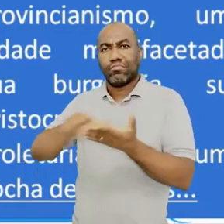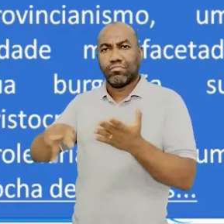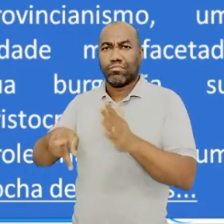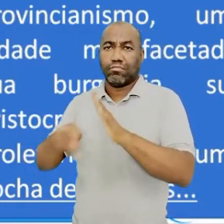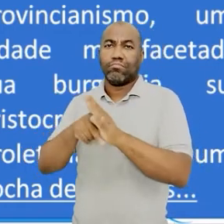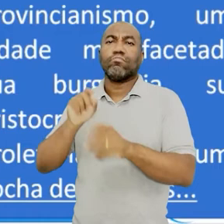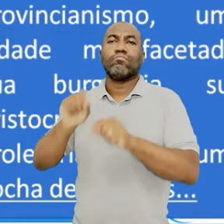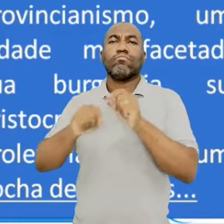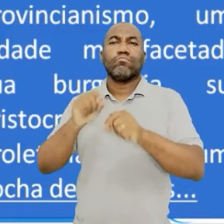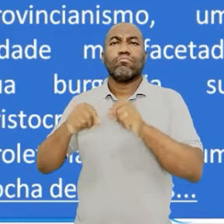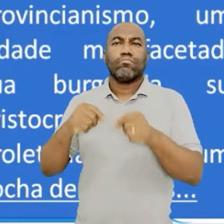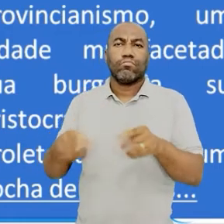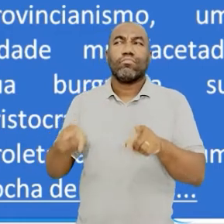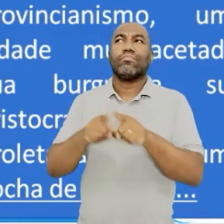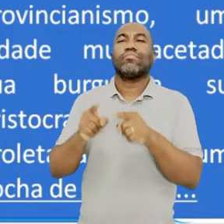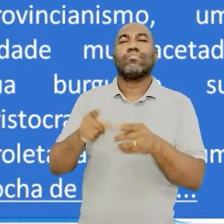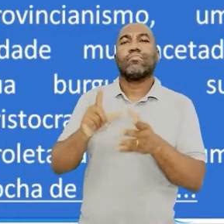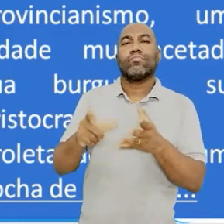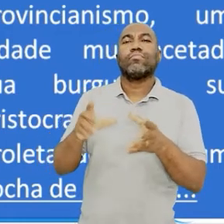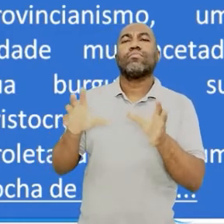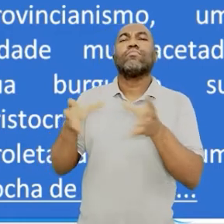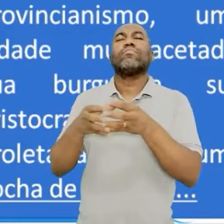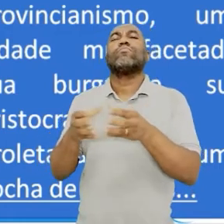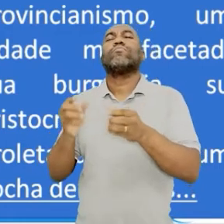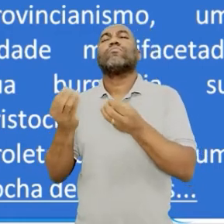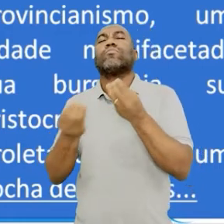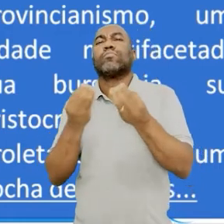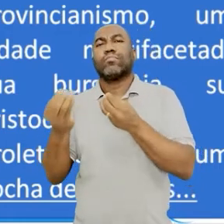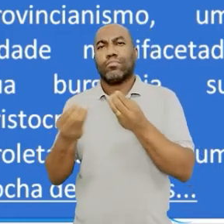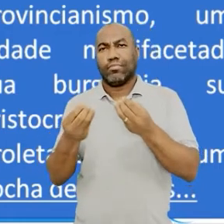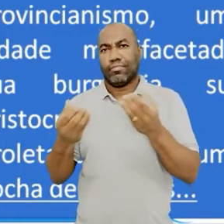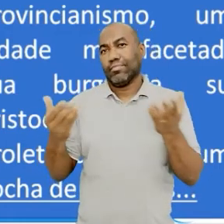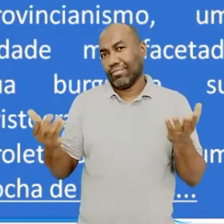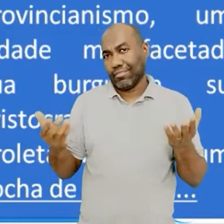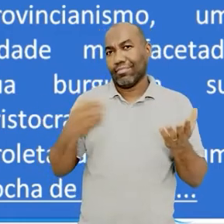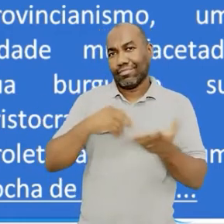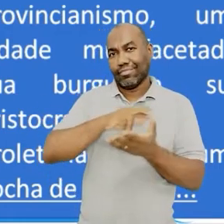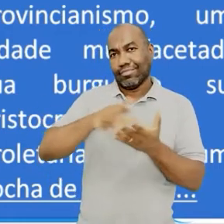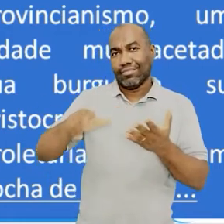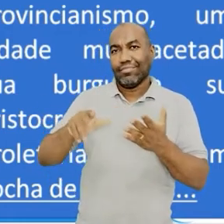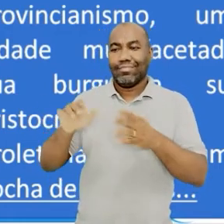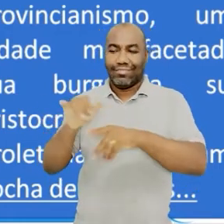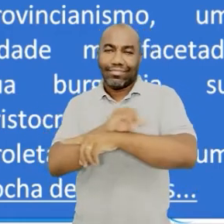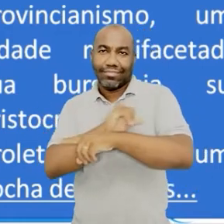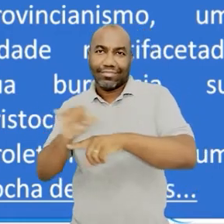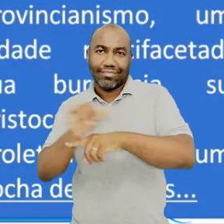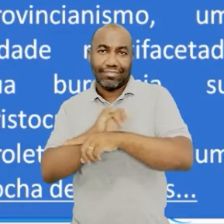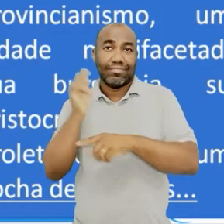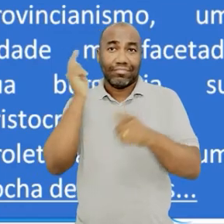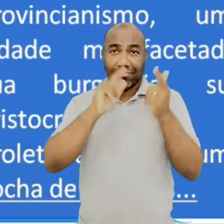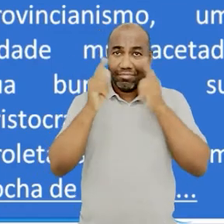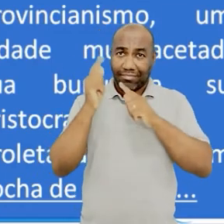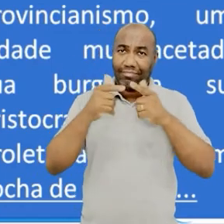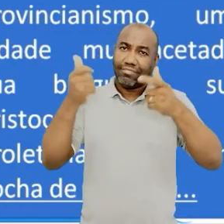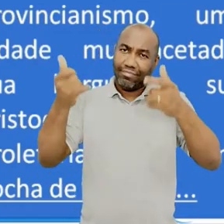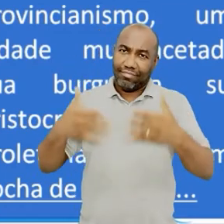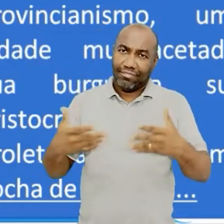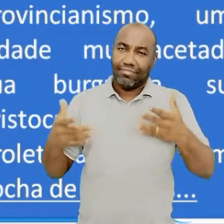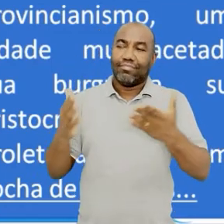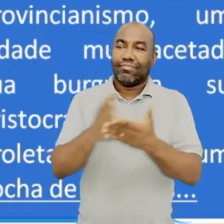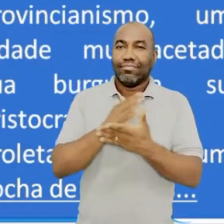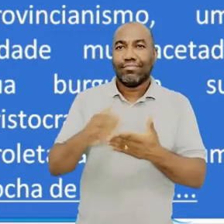moeda, é um substantivo. E nesse poema, ele faz ele parecer um adjetivo. Então, ele está